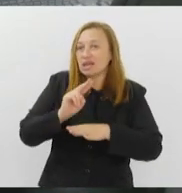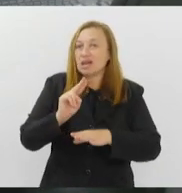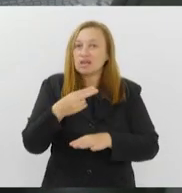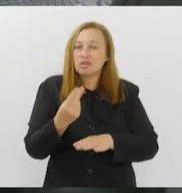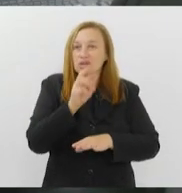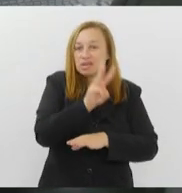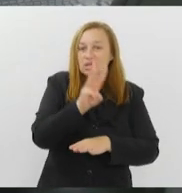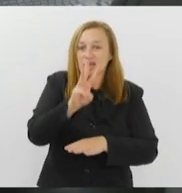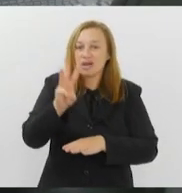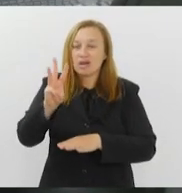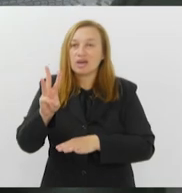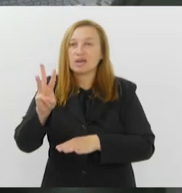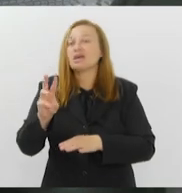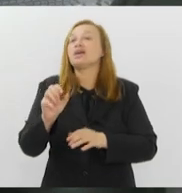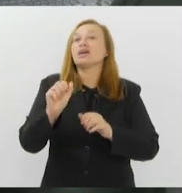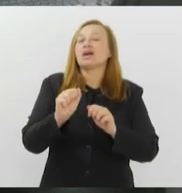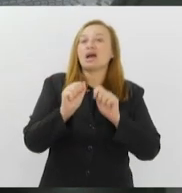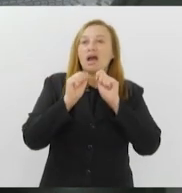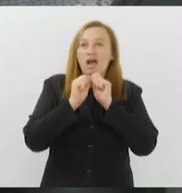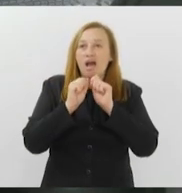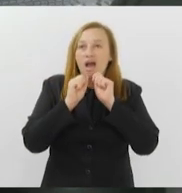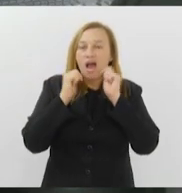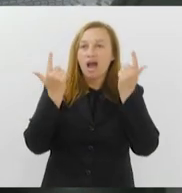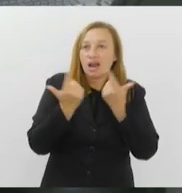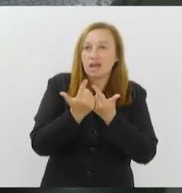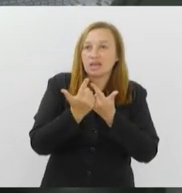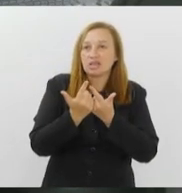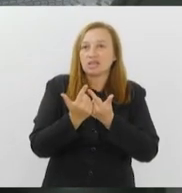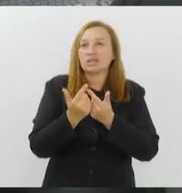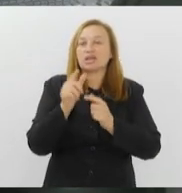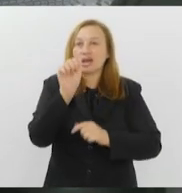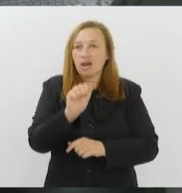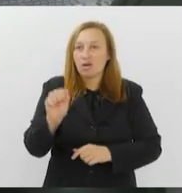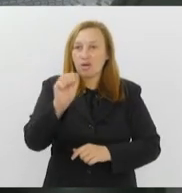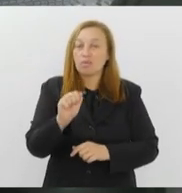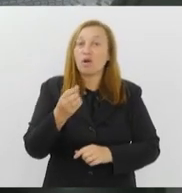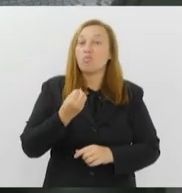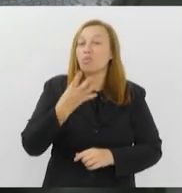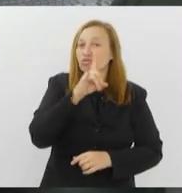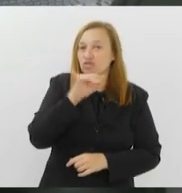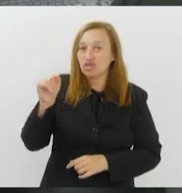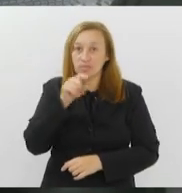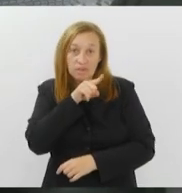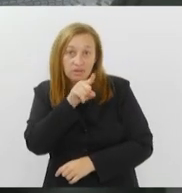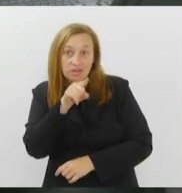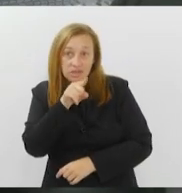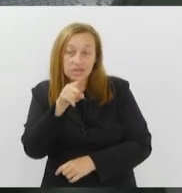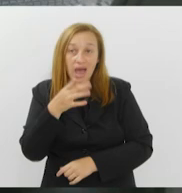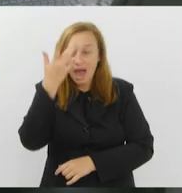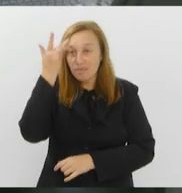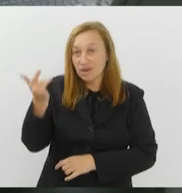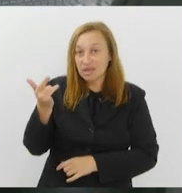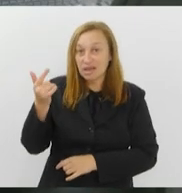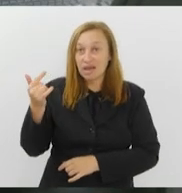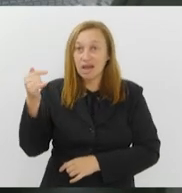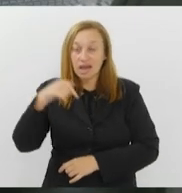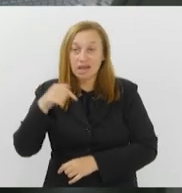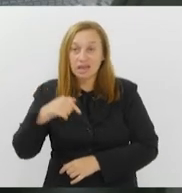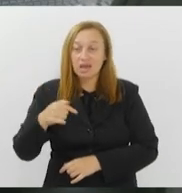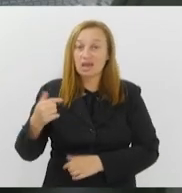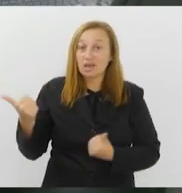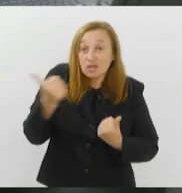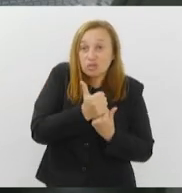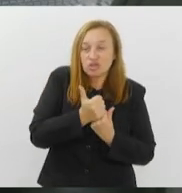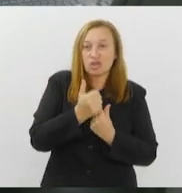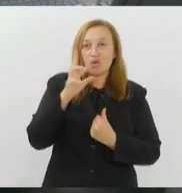tvalerja. alerje.rj.gov.br Um ótimo dia para você. Amanhã quem apresenta o Bom Dia Alerje é o meu colega